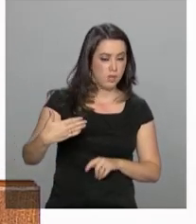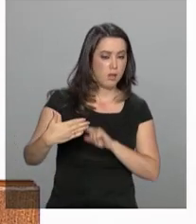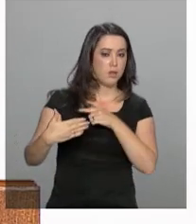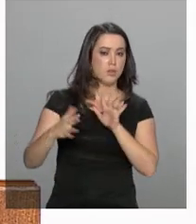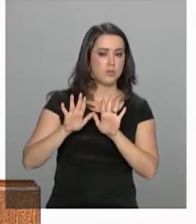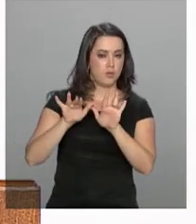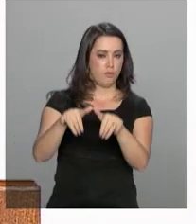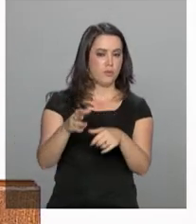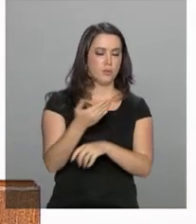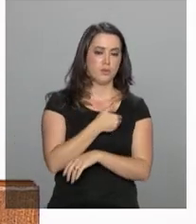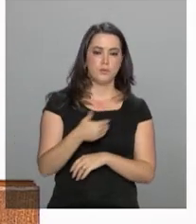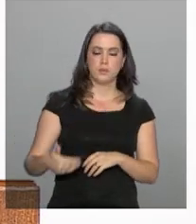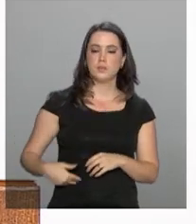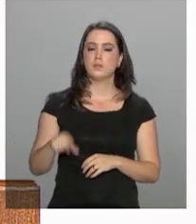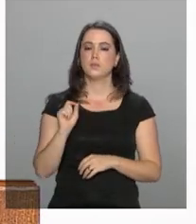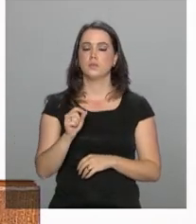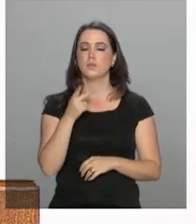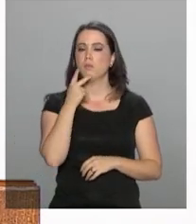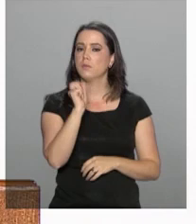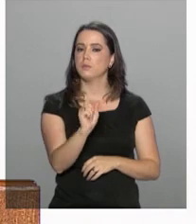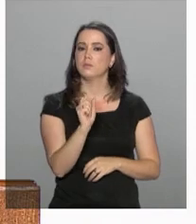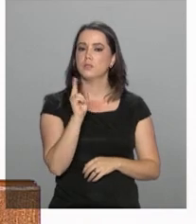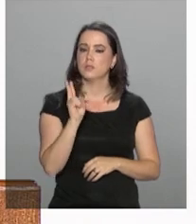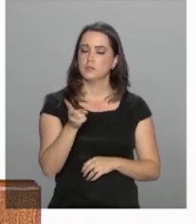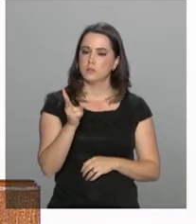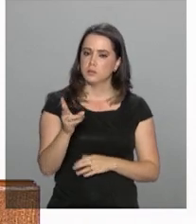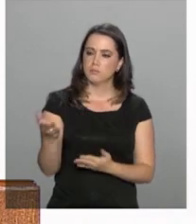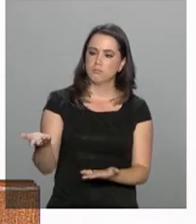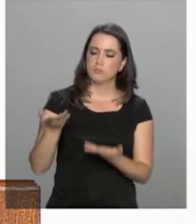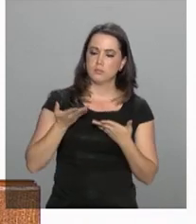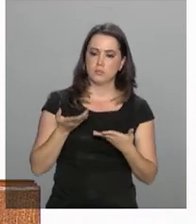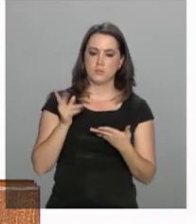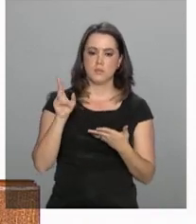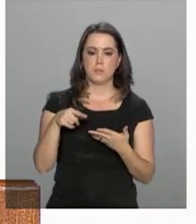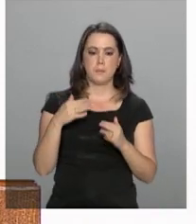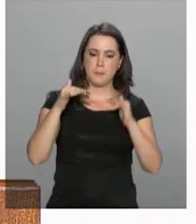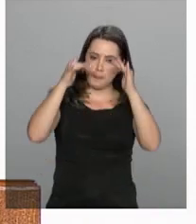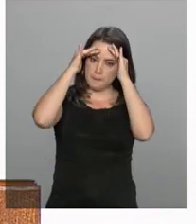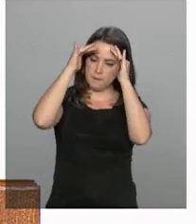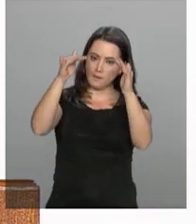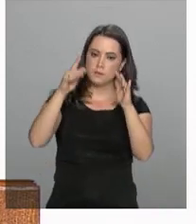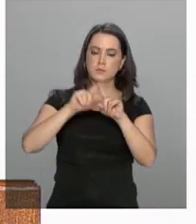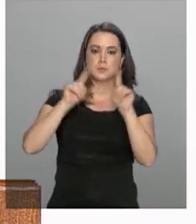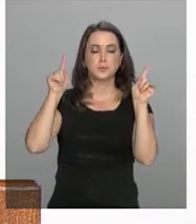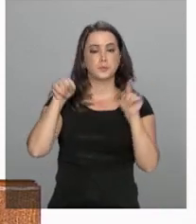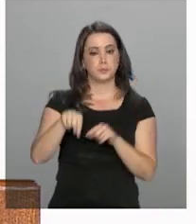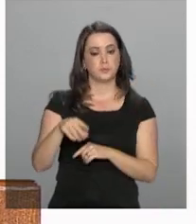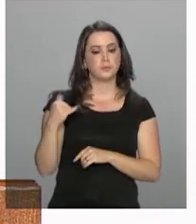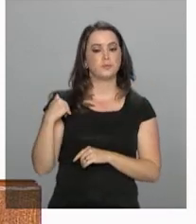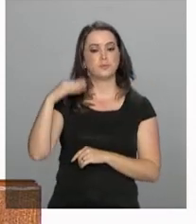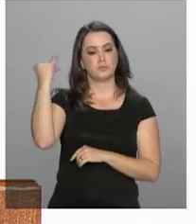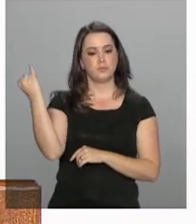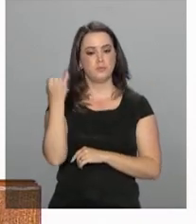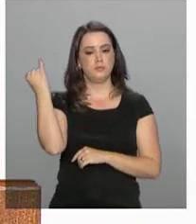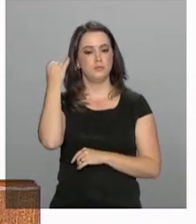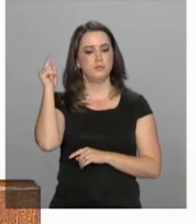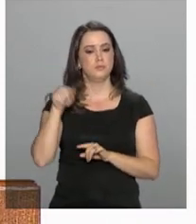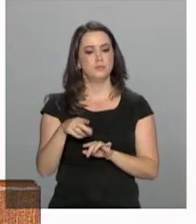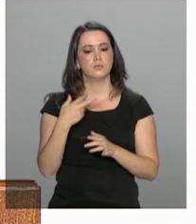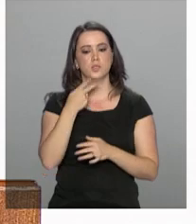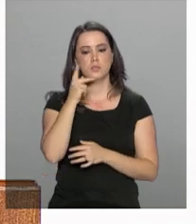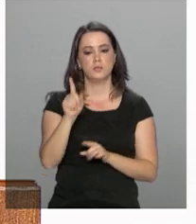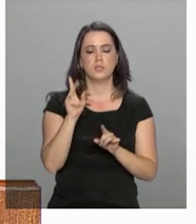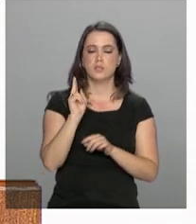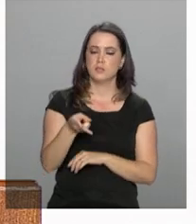finalizando o governo, o que eu tenho recebido de homenagens, mas esta é uma das mais relevantes, diz